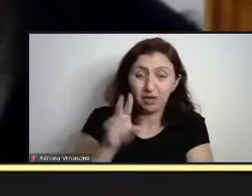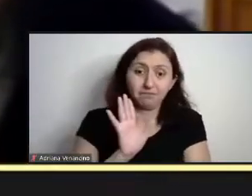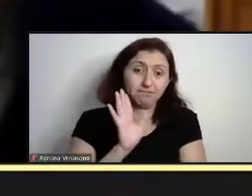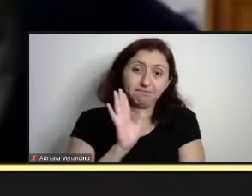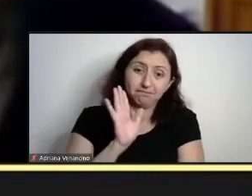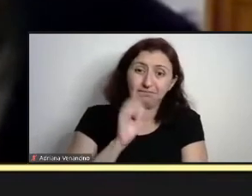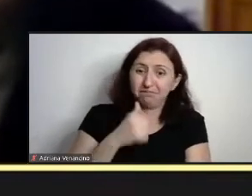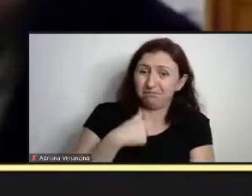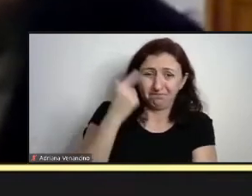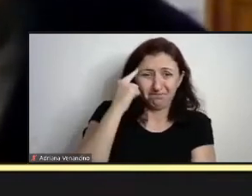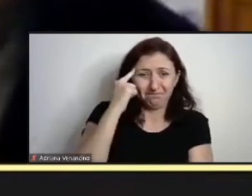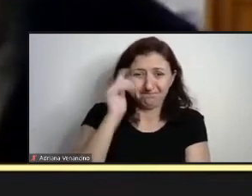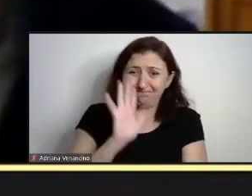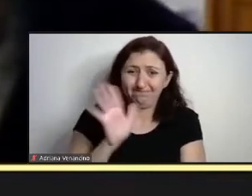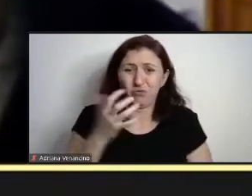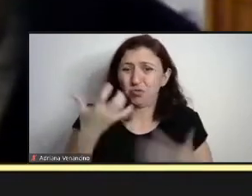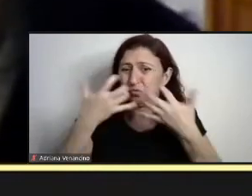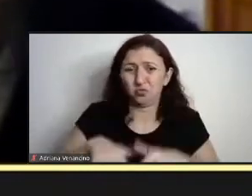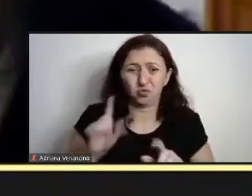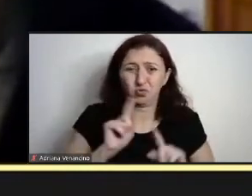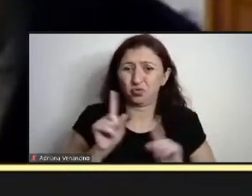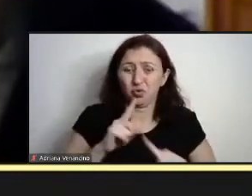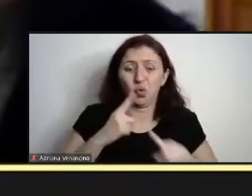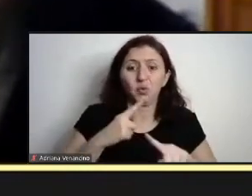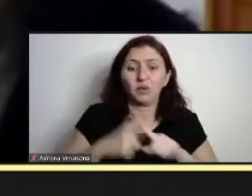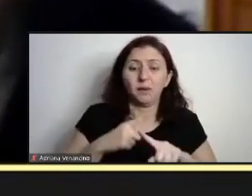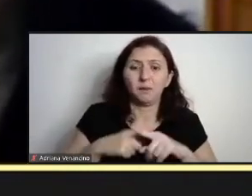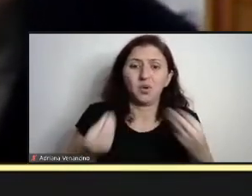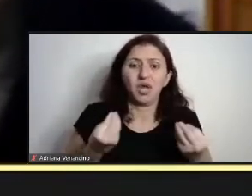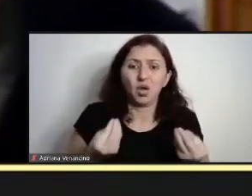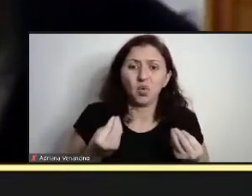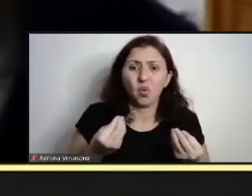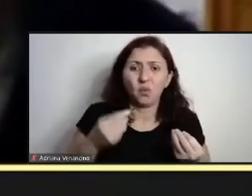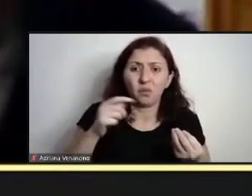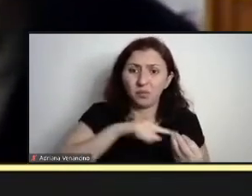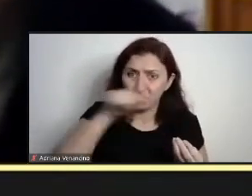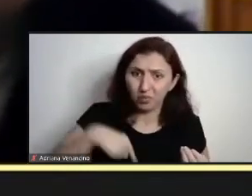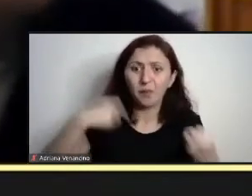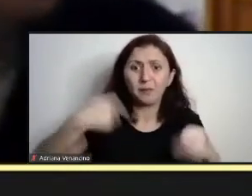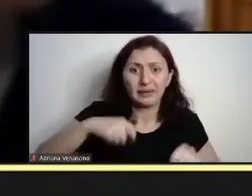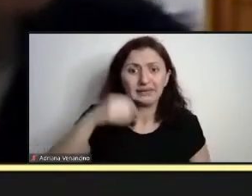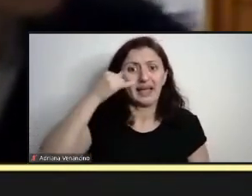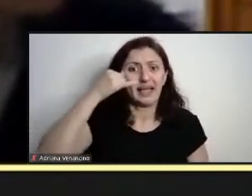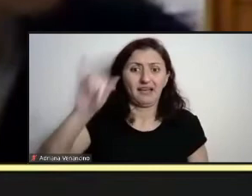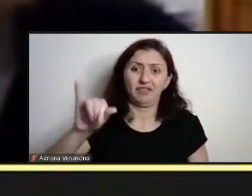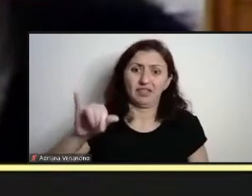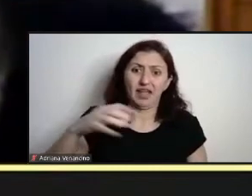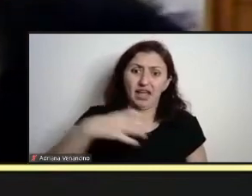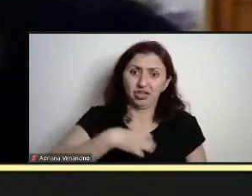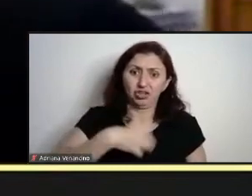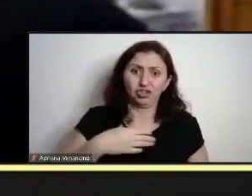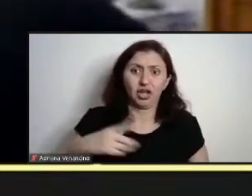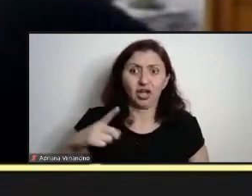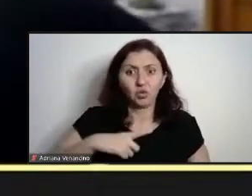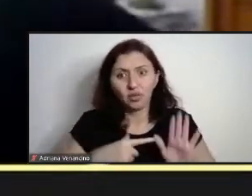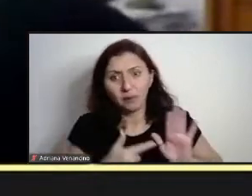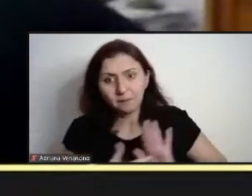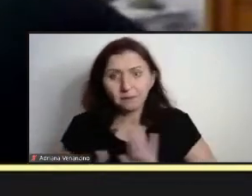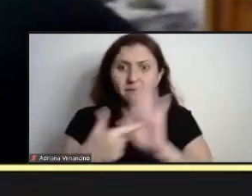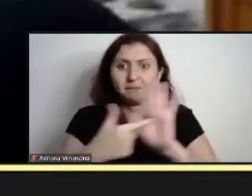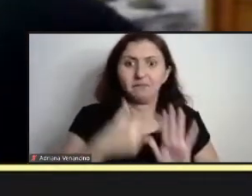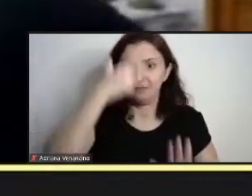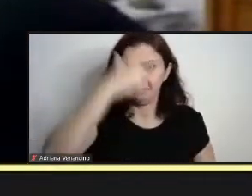das pessoas, de qualquer maneira, nós temos que evitar a exposição num contexto ainda de muito